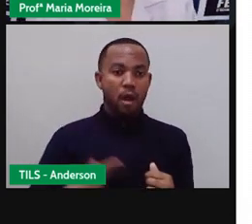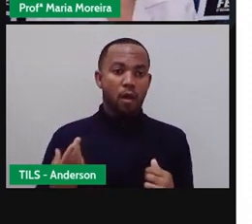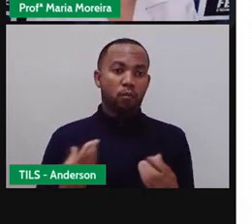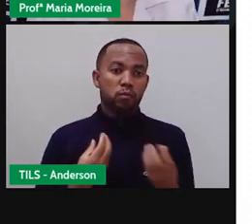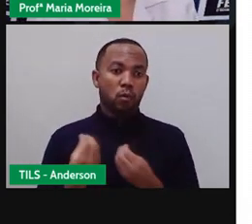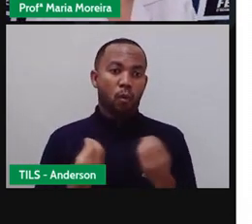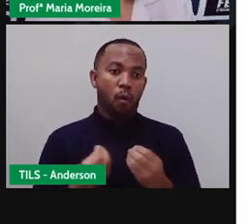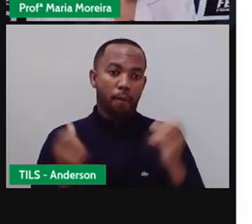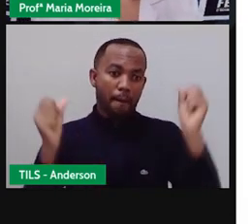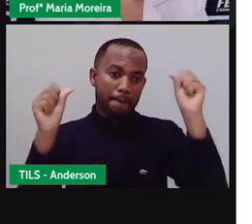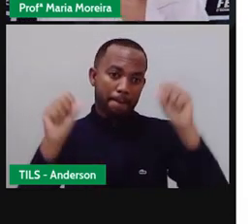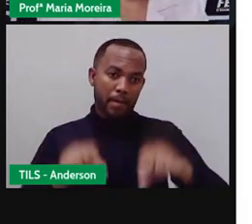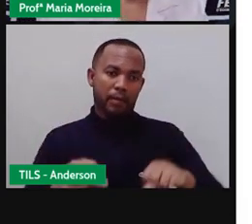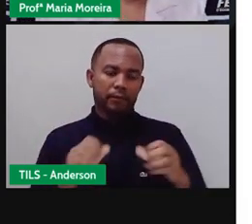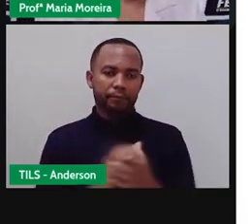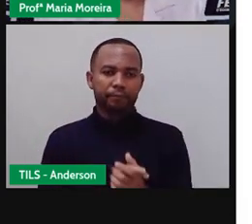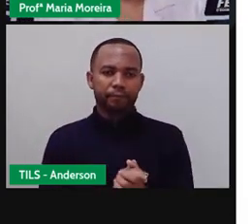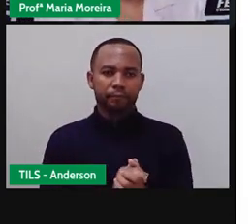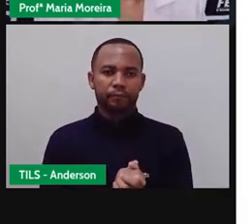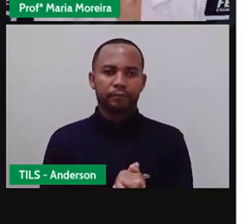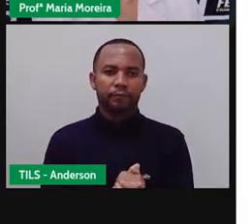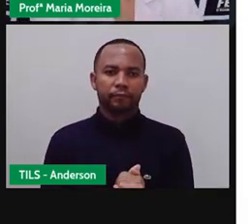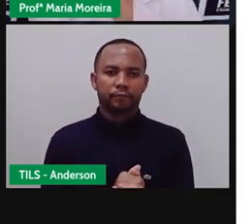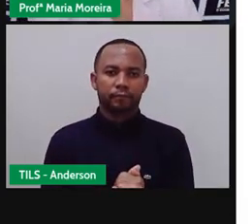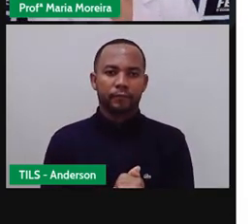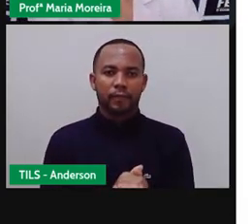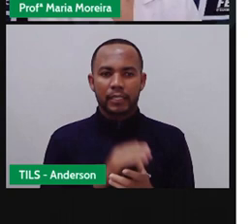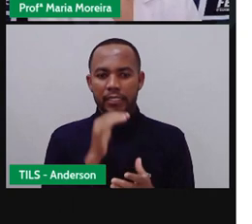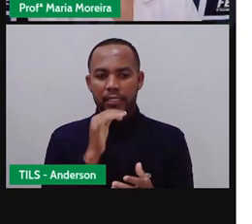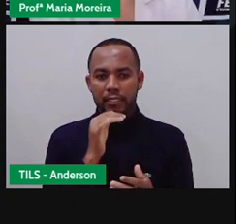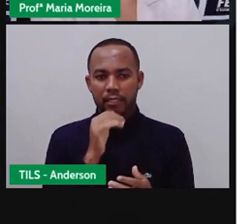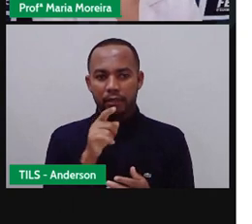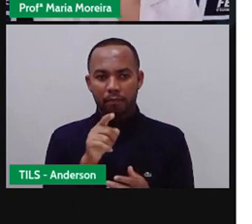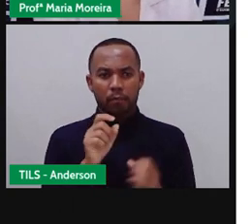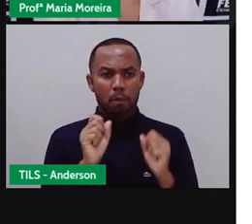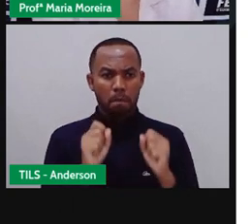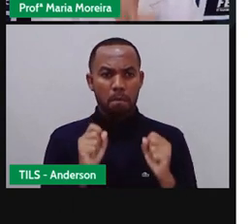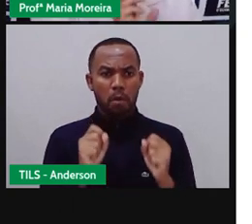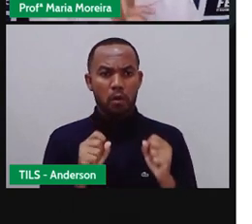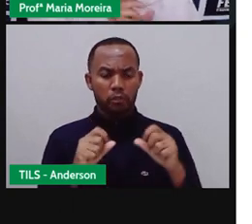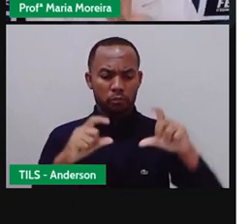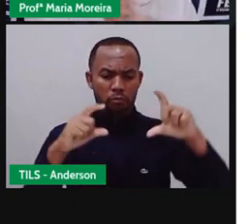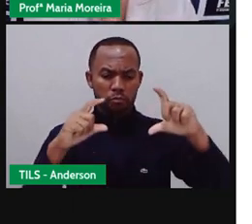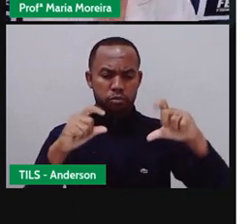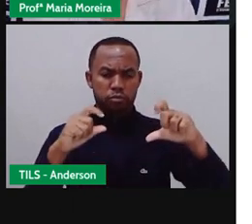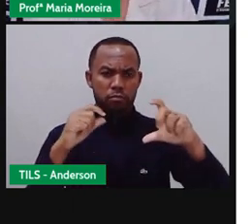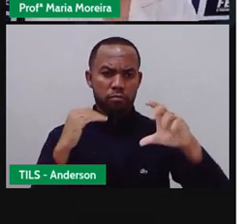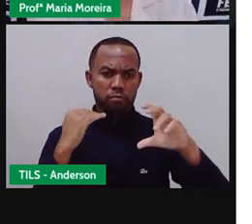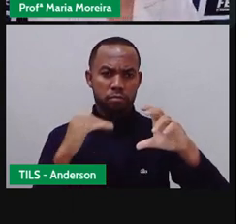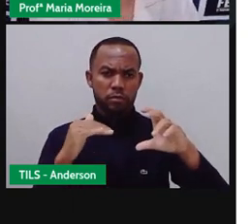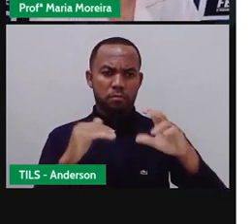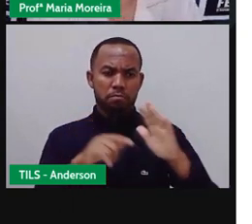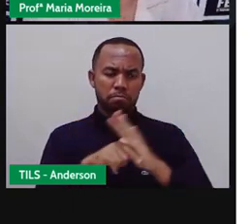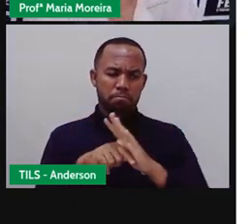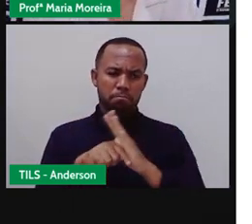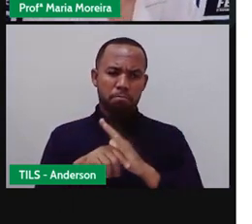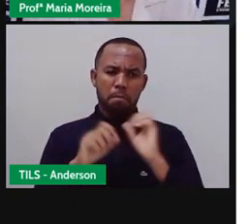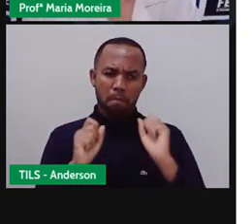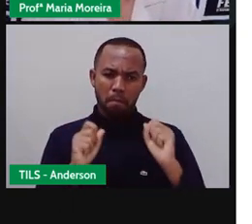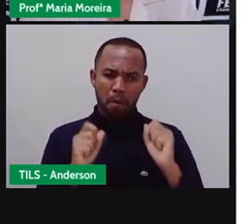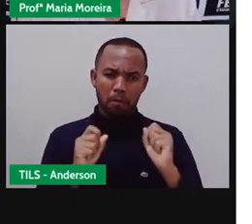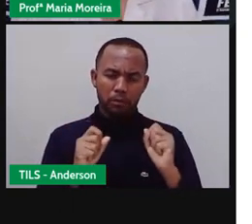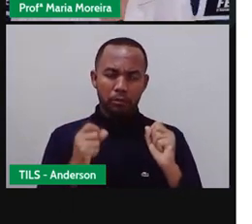que o que a gente falou aqui agora. O meu perfil aqui, ele está aberto. Eu posto aquilo que eu julgo, eu primeiro analiso se eu posso fazer aquela